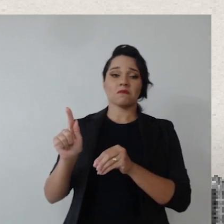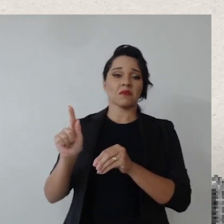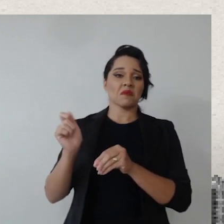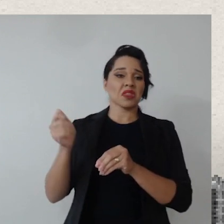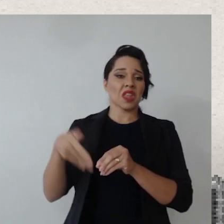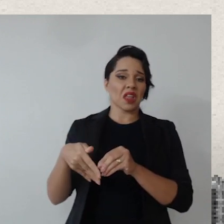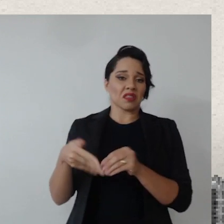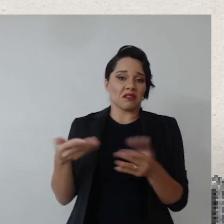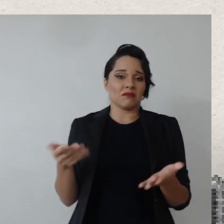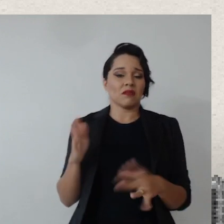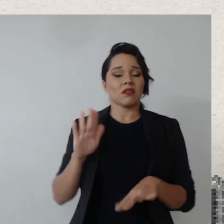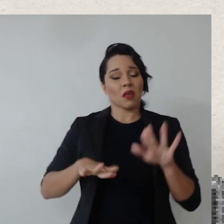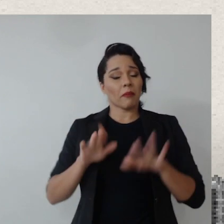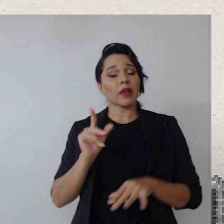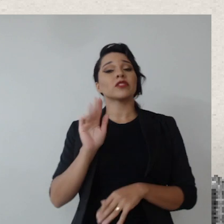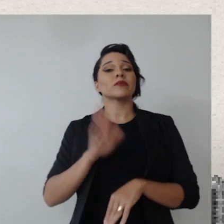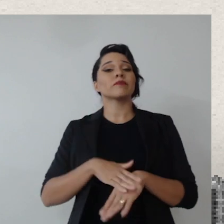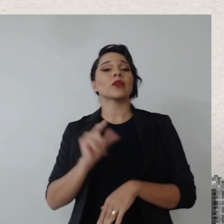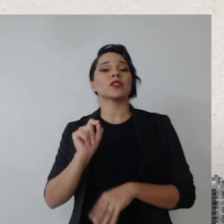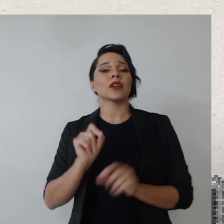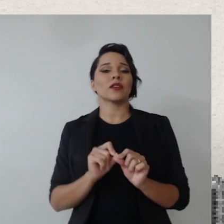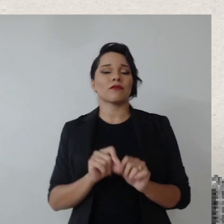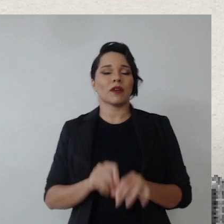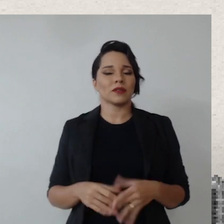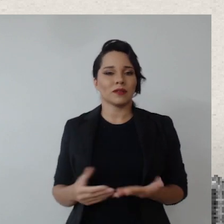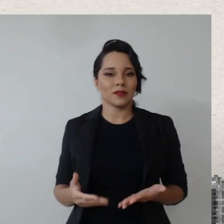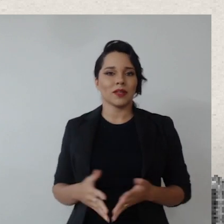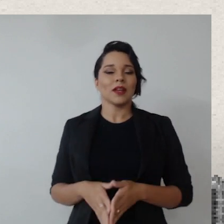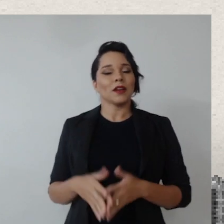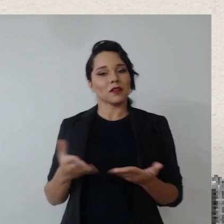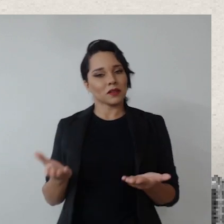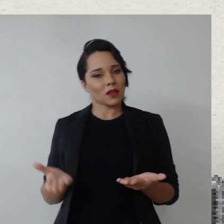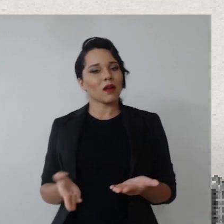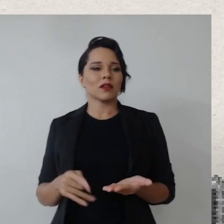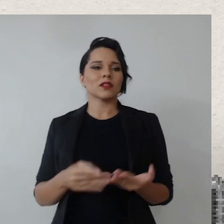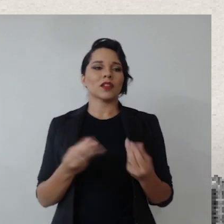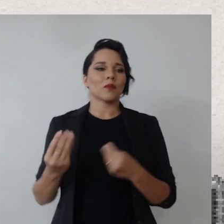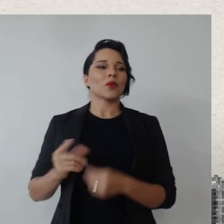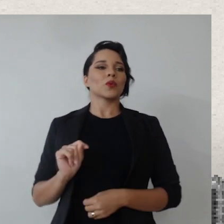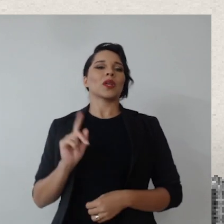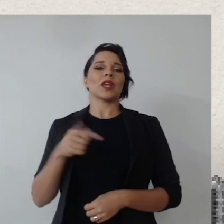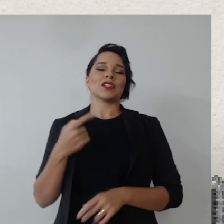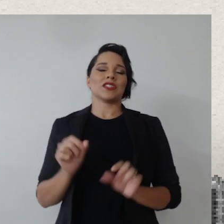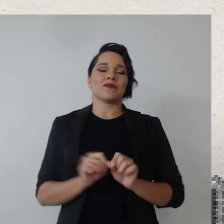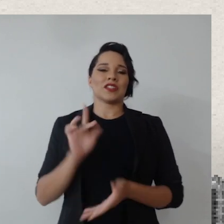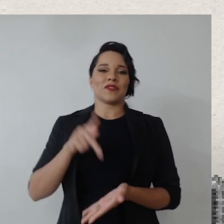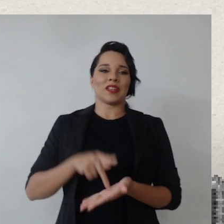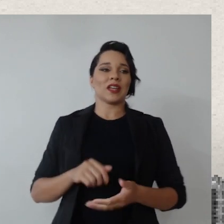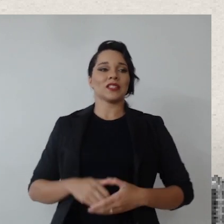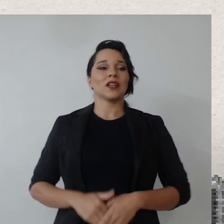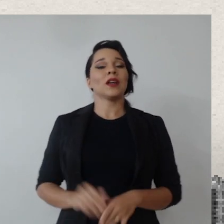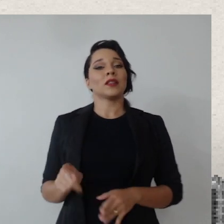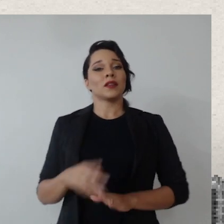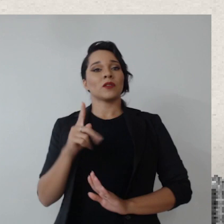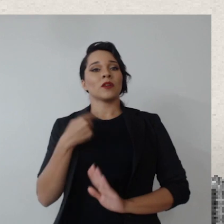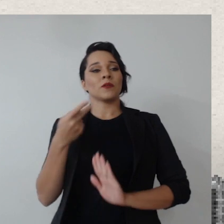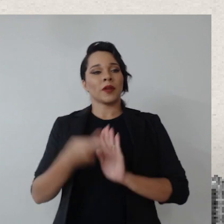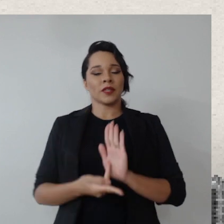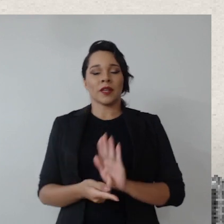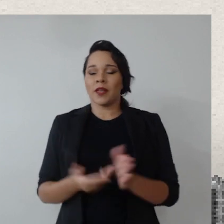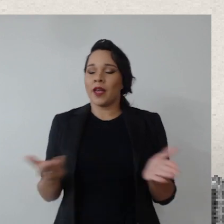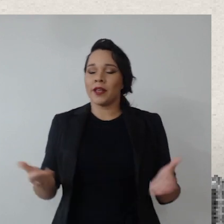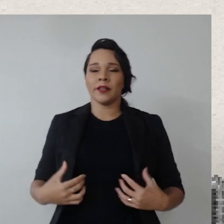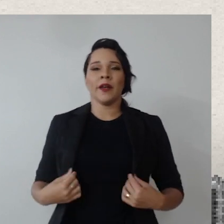mas pode não ser nada, depende de quem faz. Então, assim, eu acho que está muito em relação ao que a gente faz, na verdade, nossas iniciativas, nossos